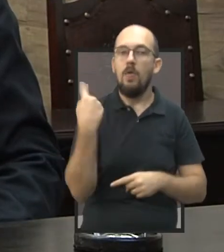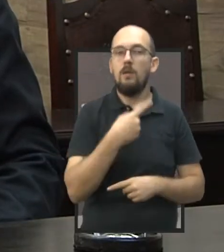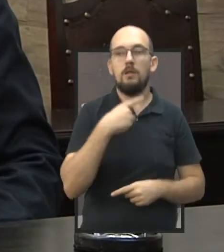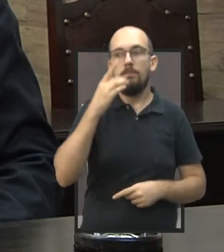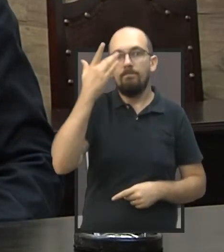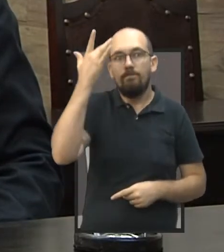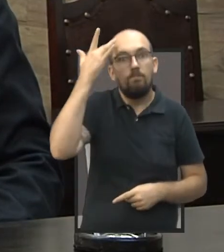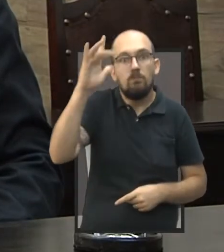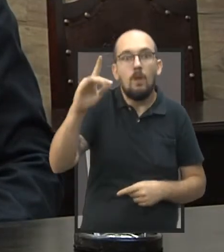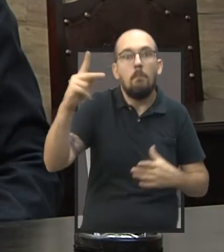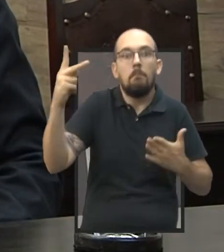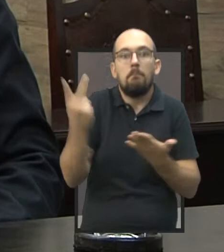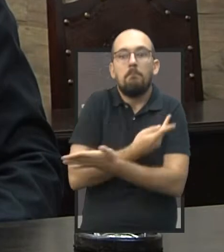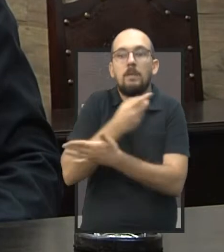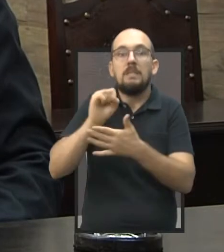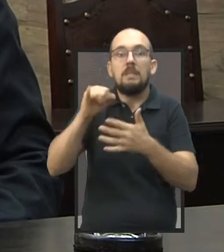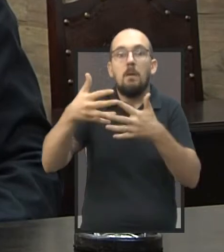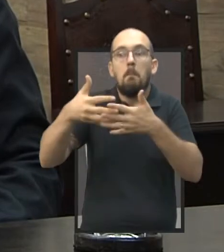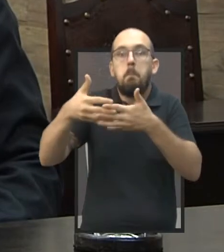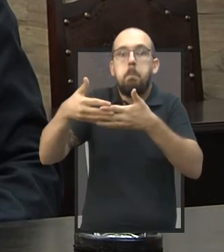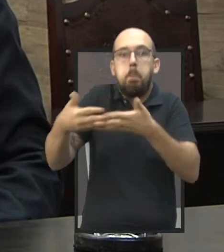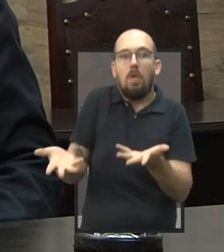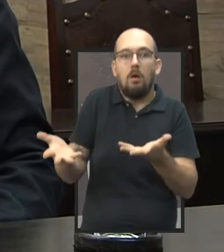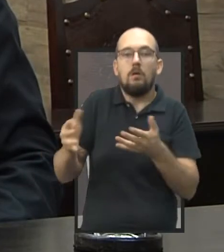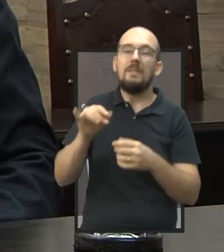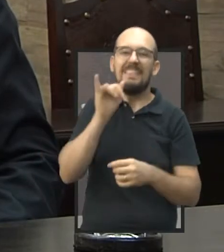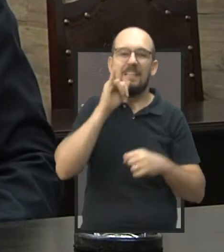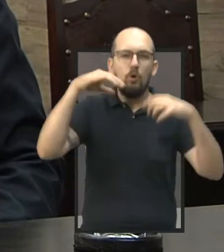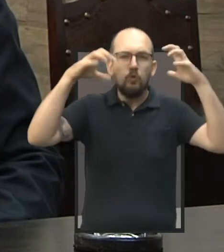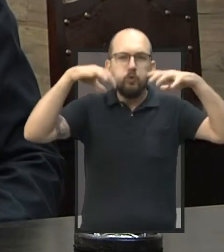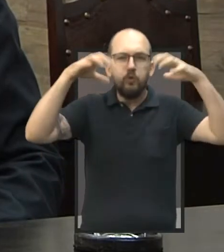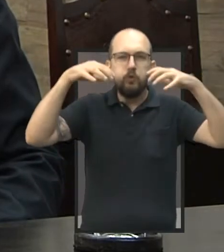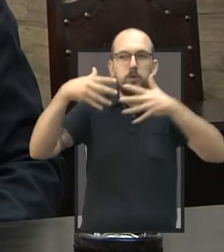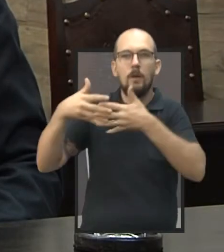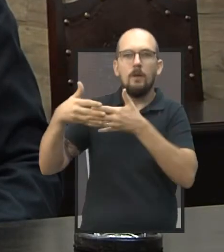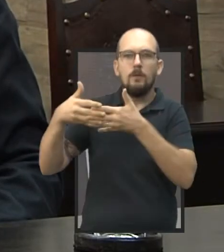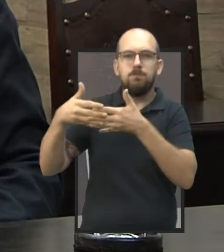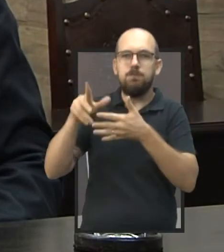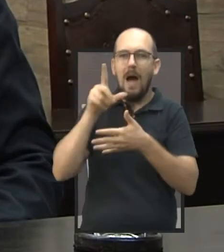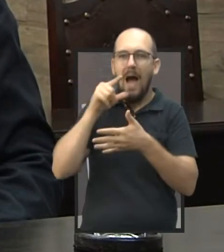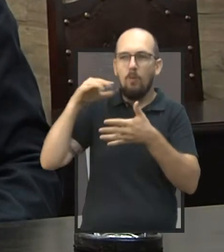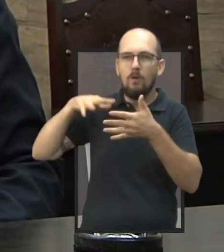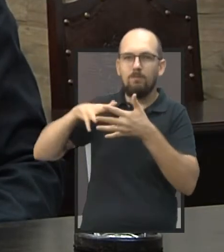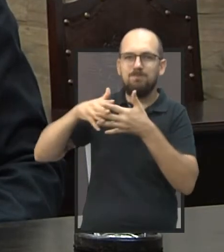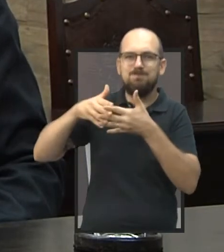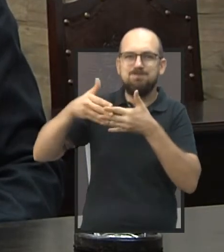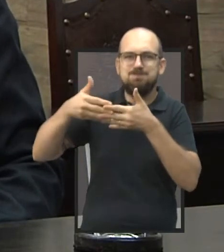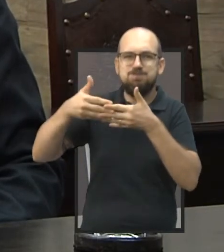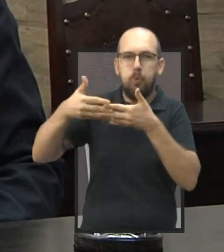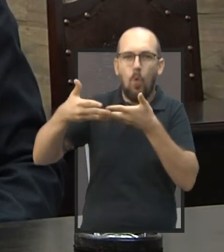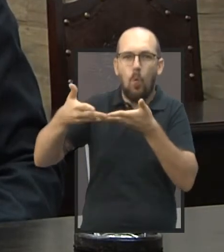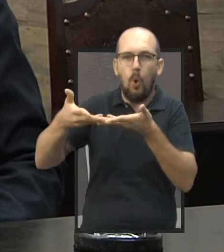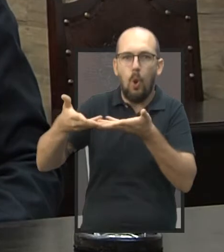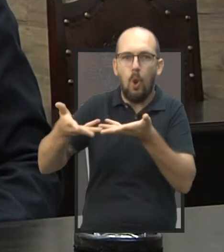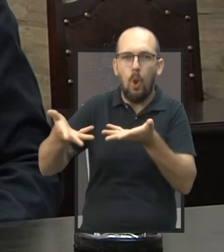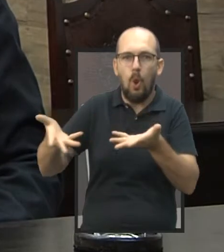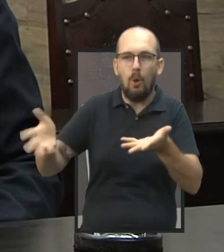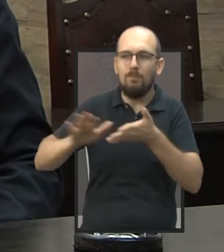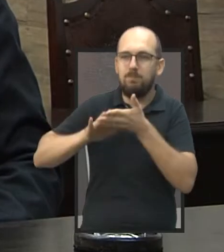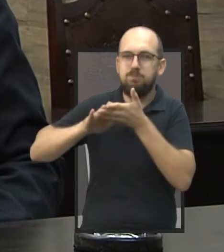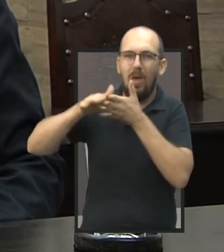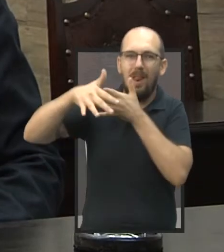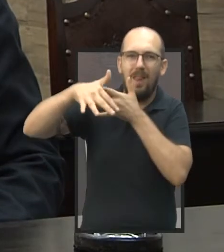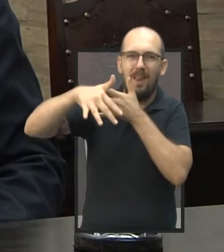qual é a dimensão da situação. Pode ser que numa chuva mais forte, aquela pressão de água desbarranque total o